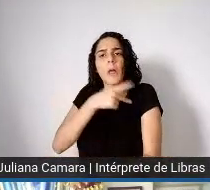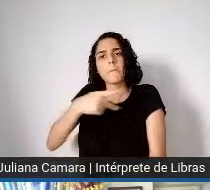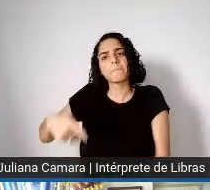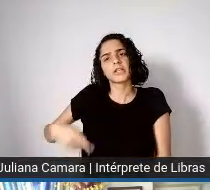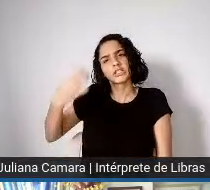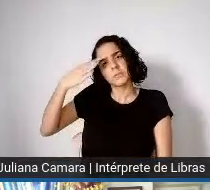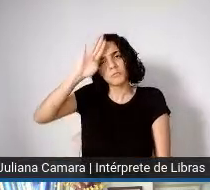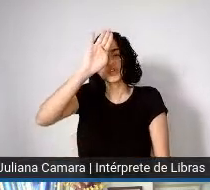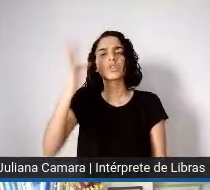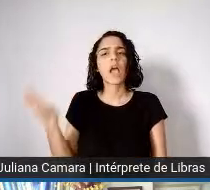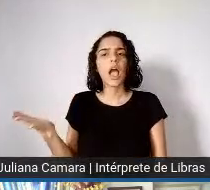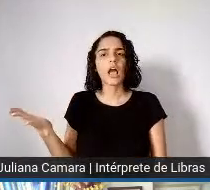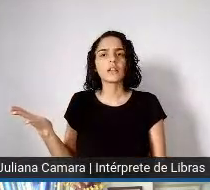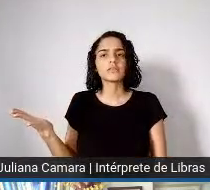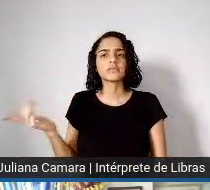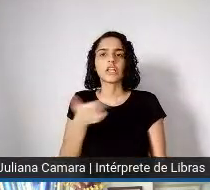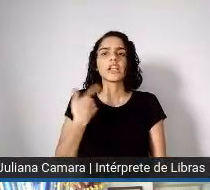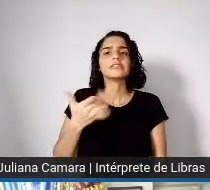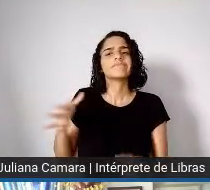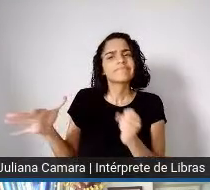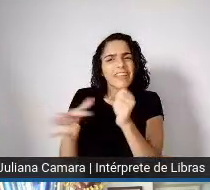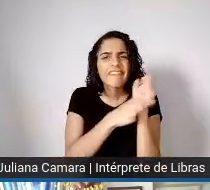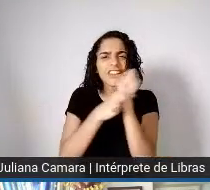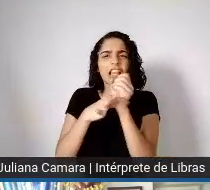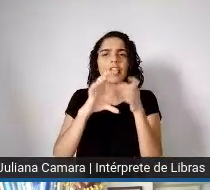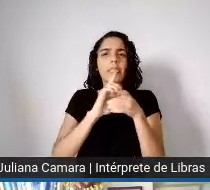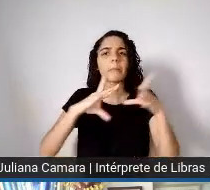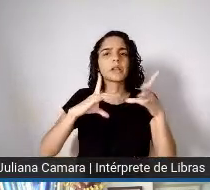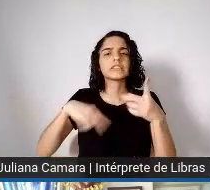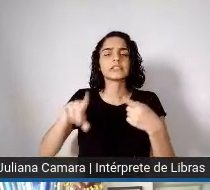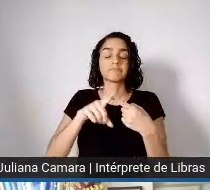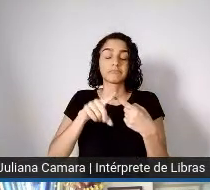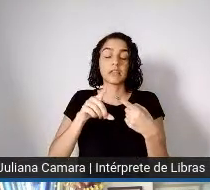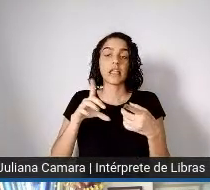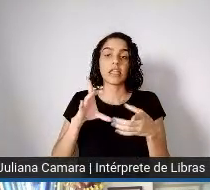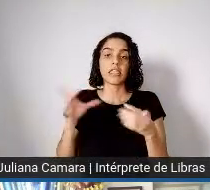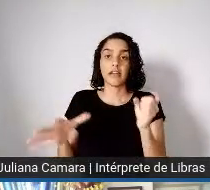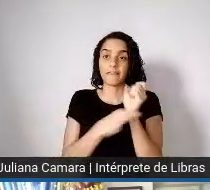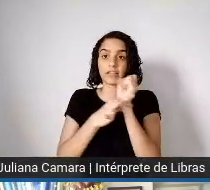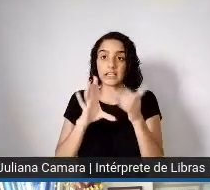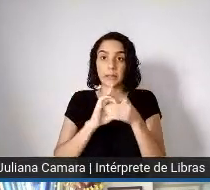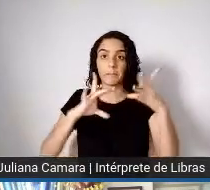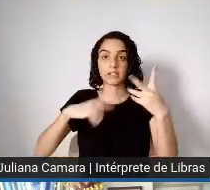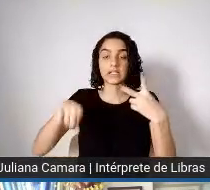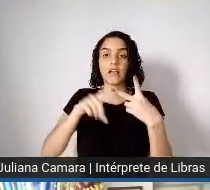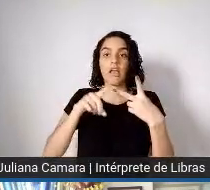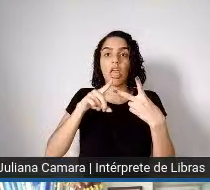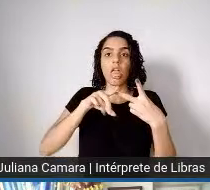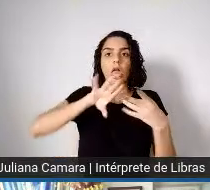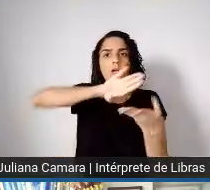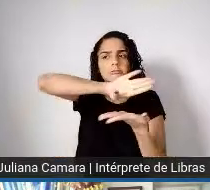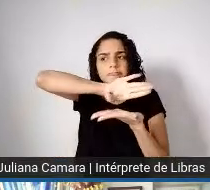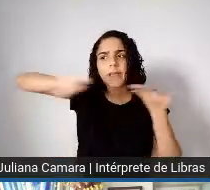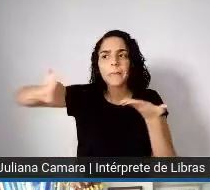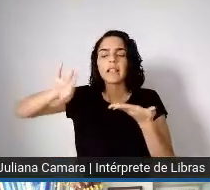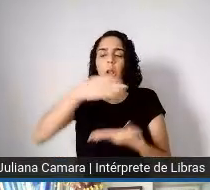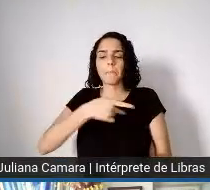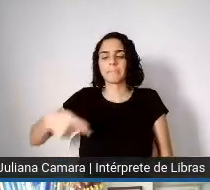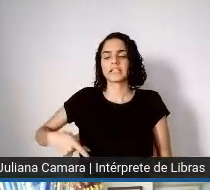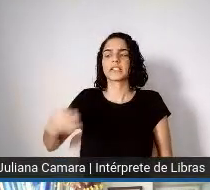desigualdade, defendendo a democracia e afastando o presidente da República do seu cargo e o submetendo